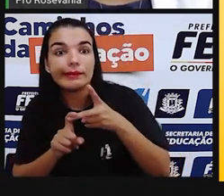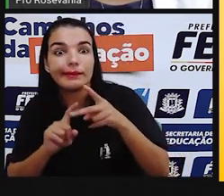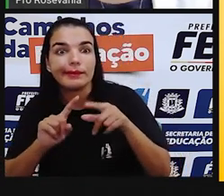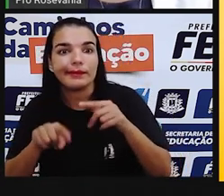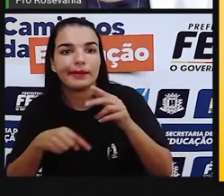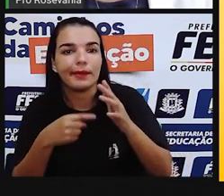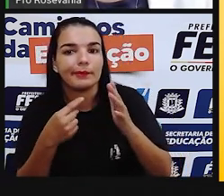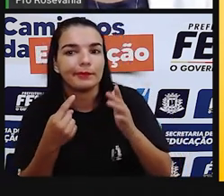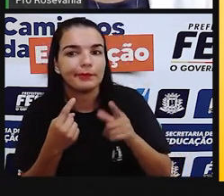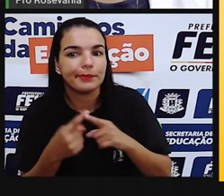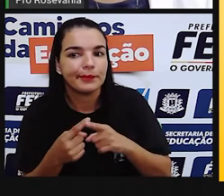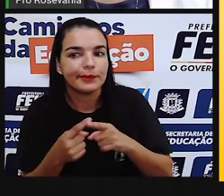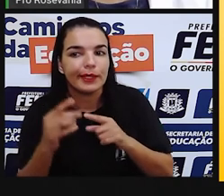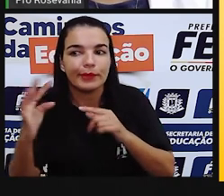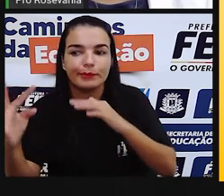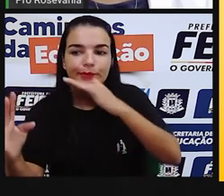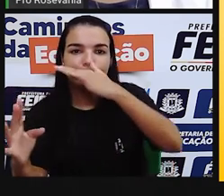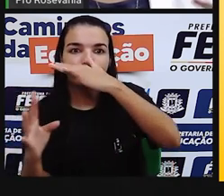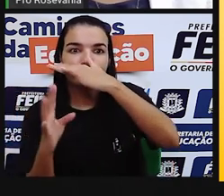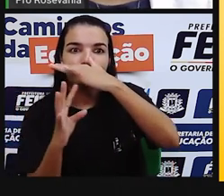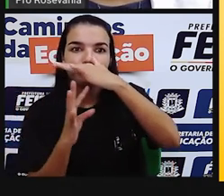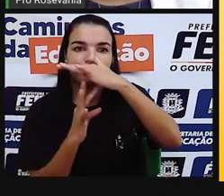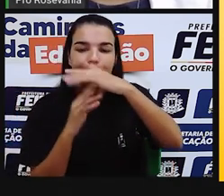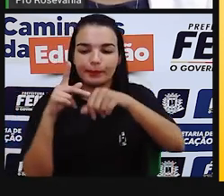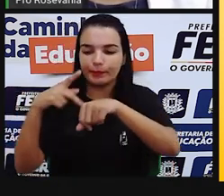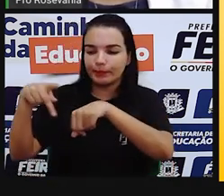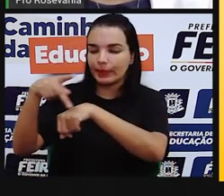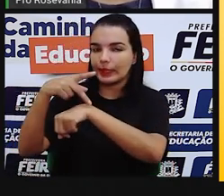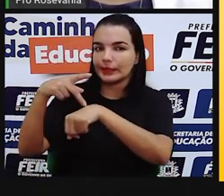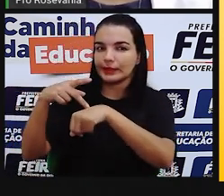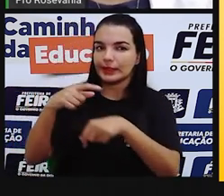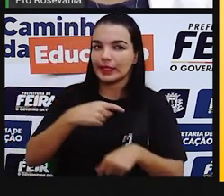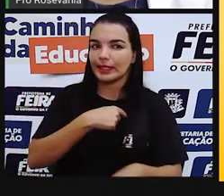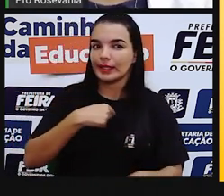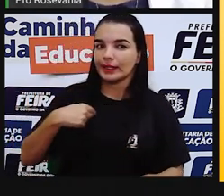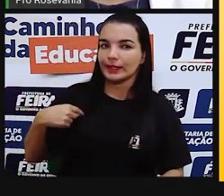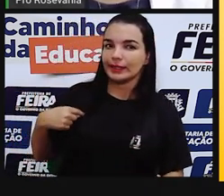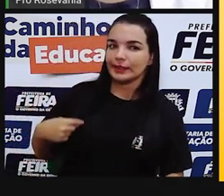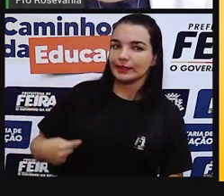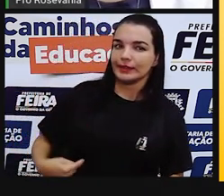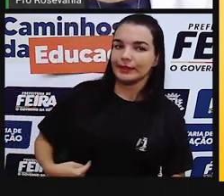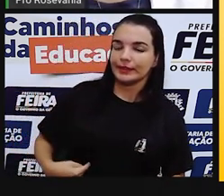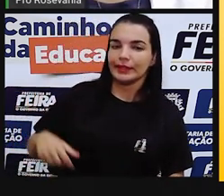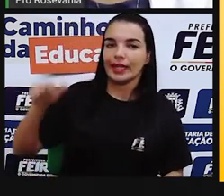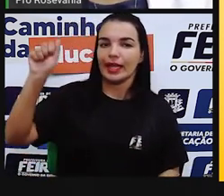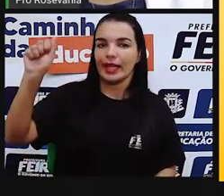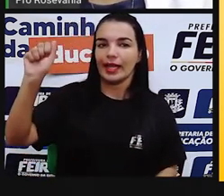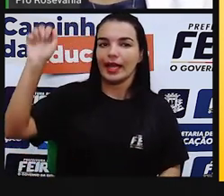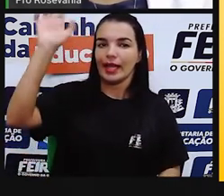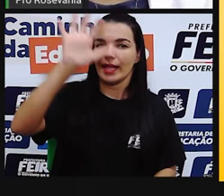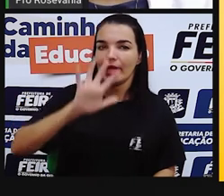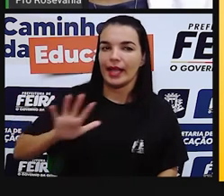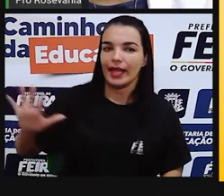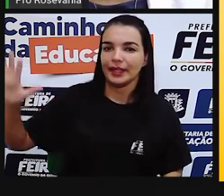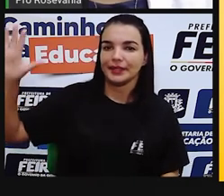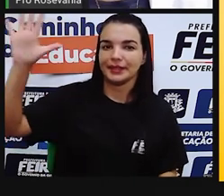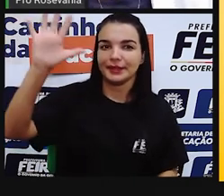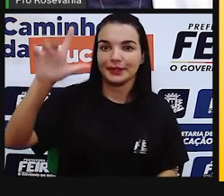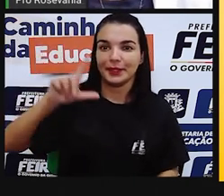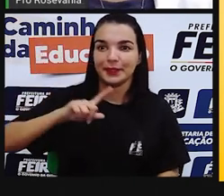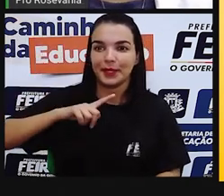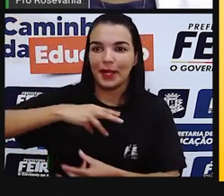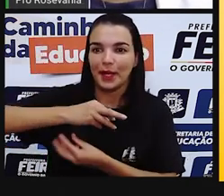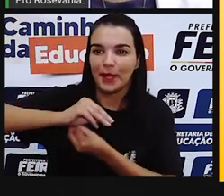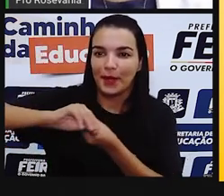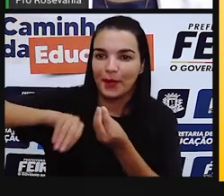asiáticos aí a gente também formou uma nova imaginação que é lá em Natura que é a mistura do branco com o japonês